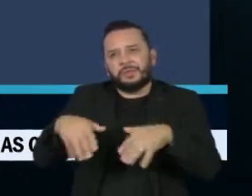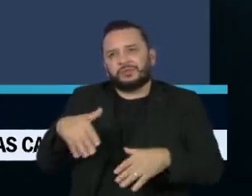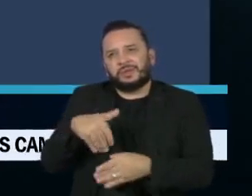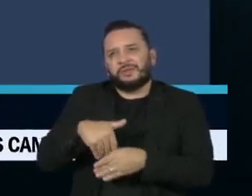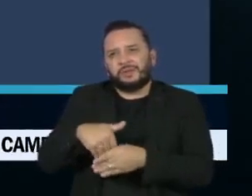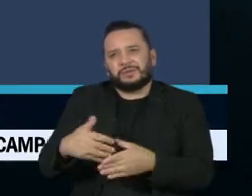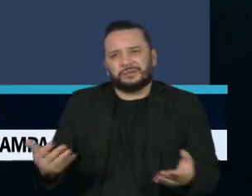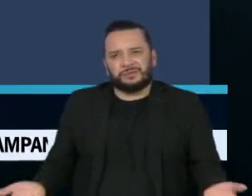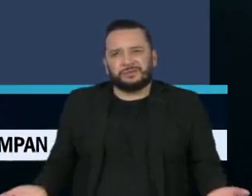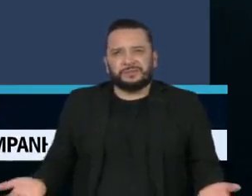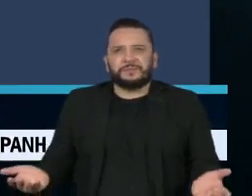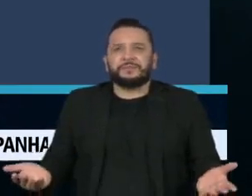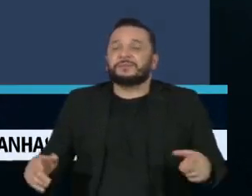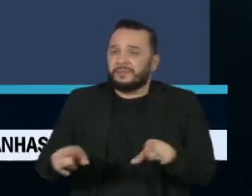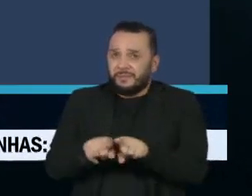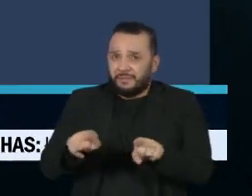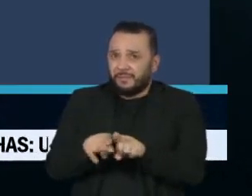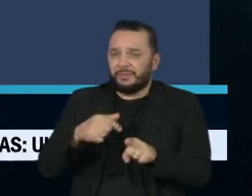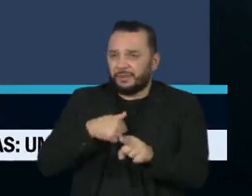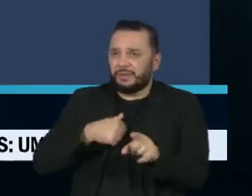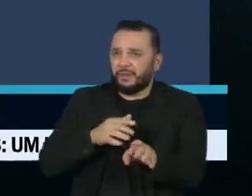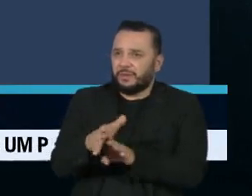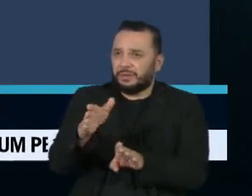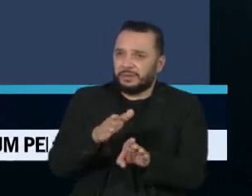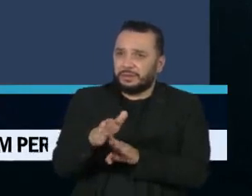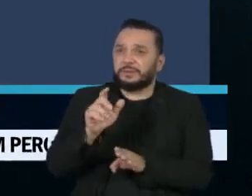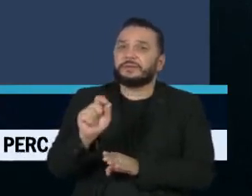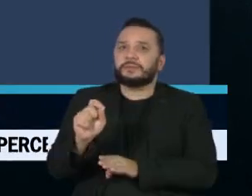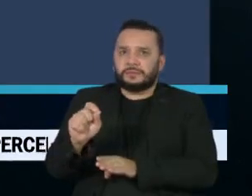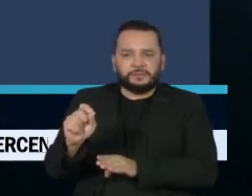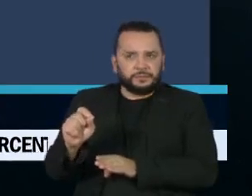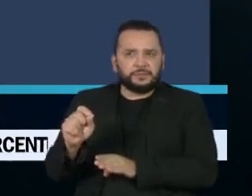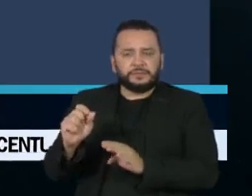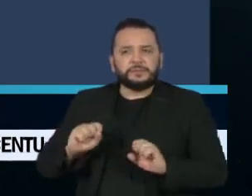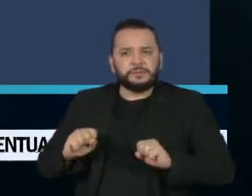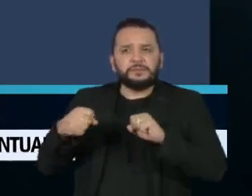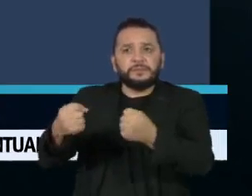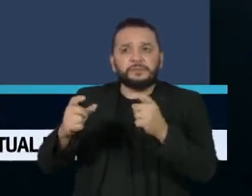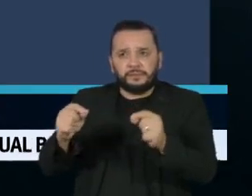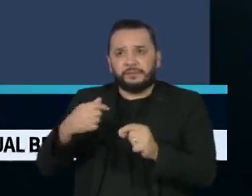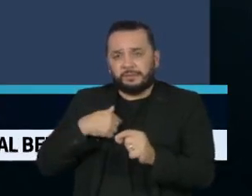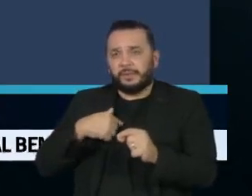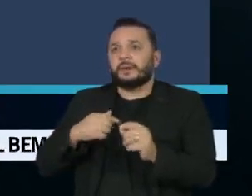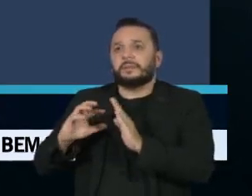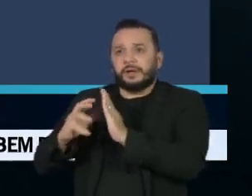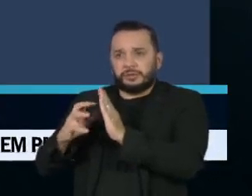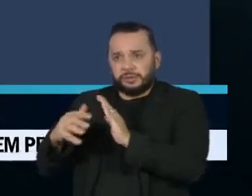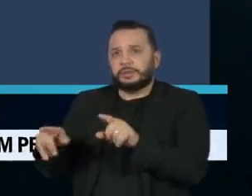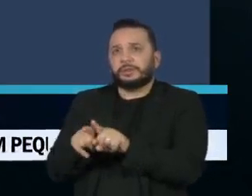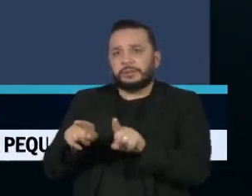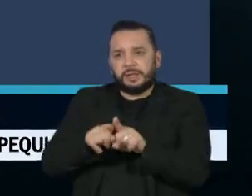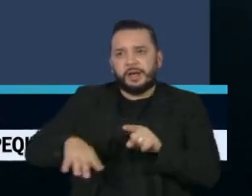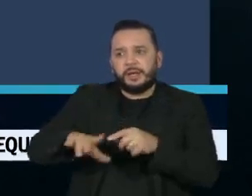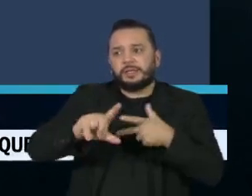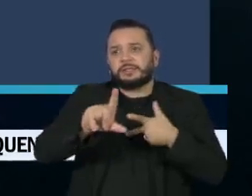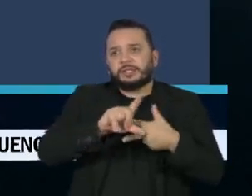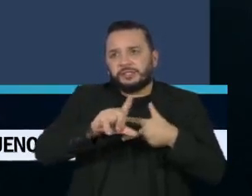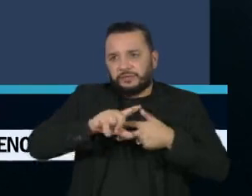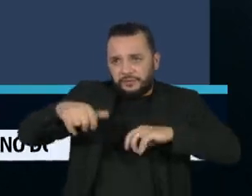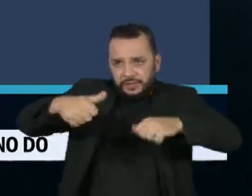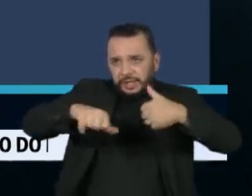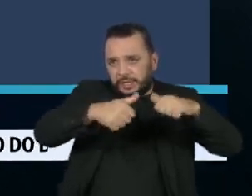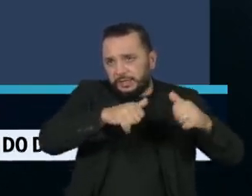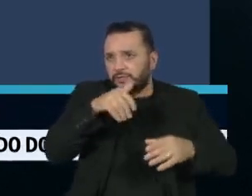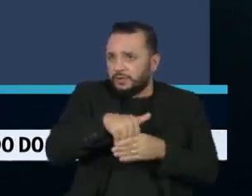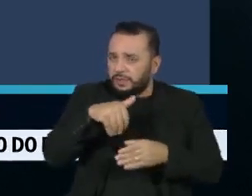A Corte também reforça que a recomendação da defesa para que partidos e o Poder Legislativo fiscalizem as eleições